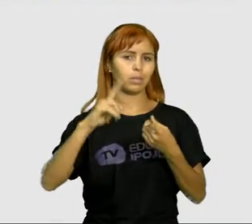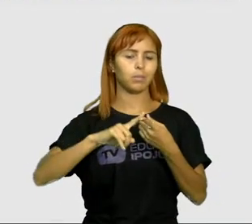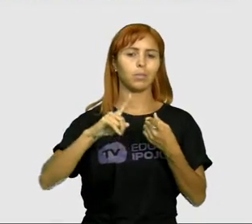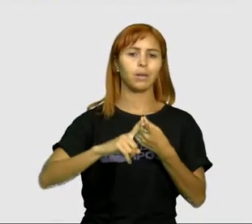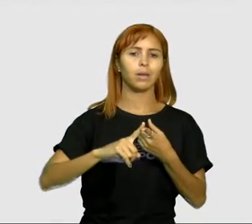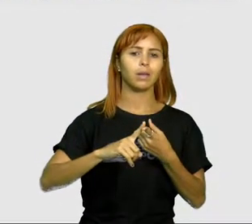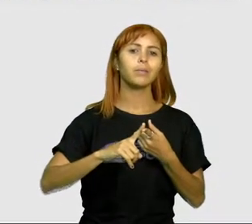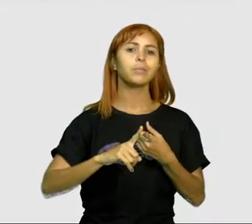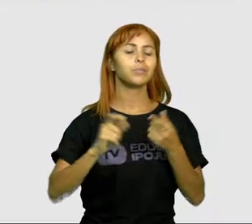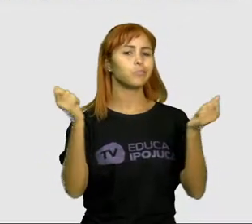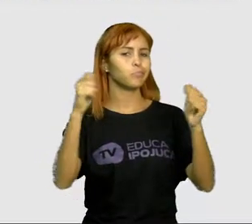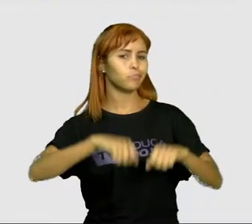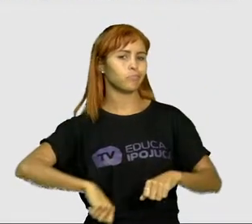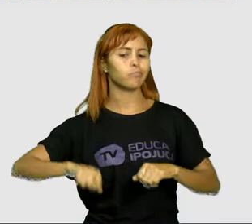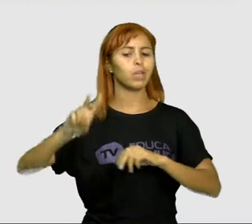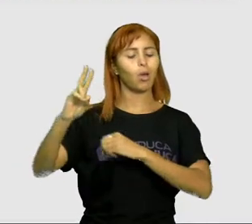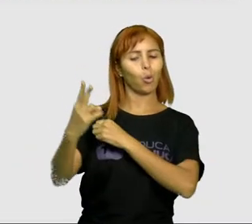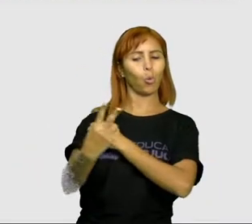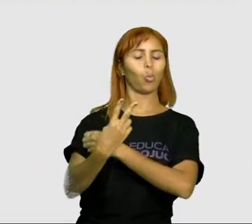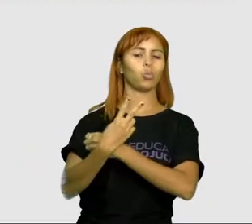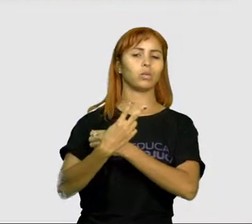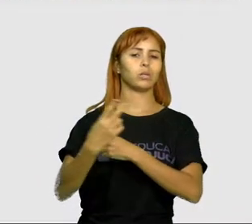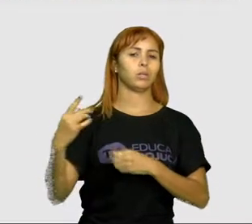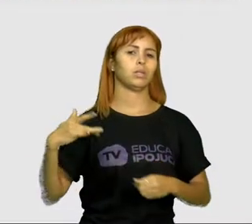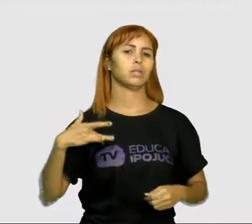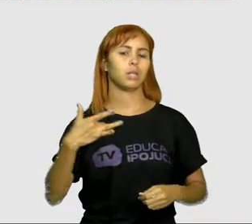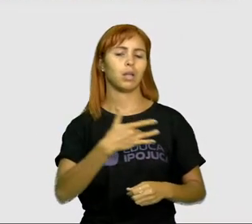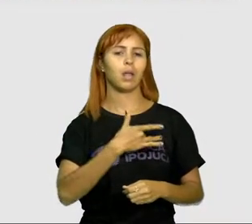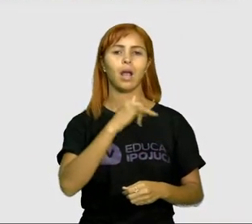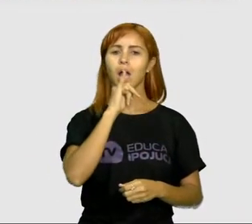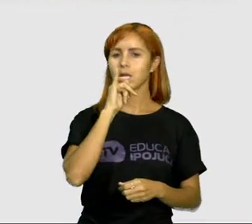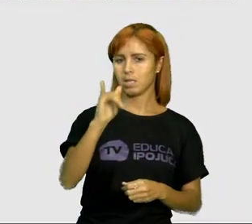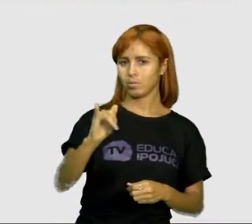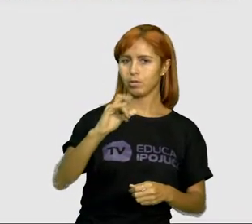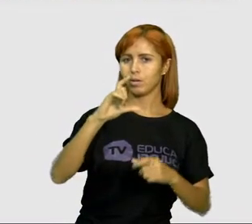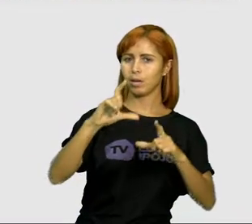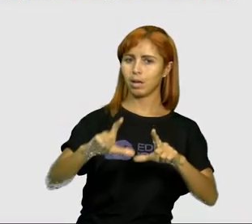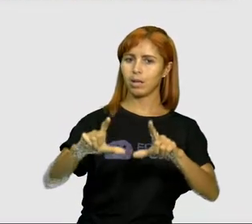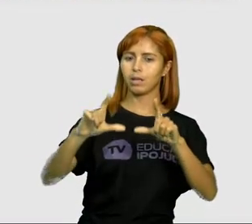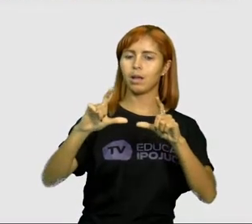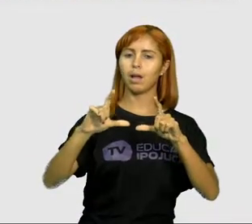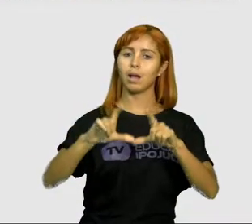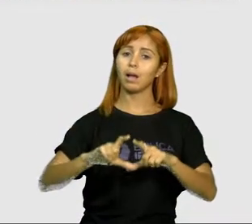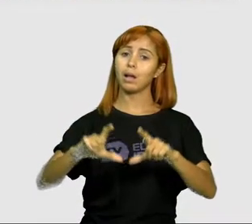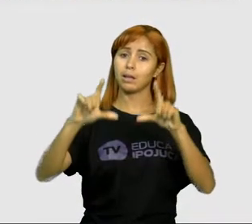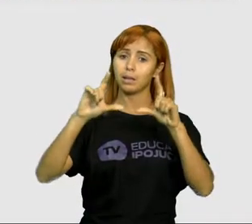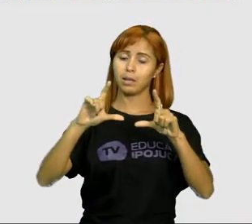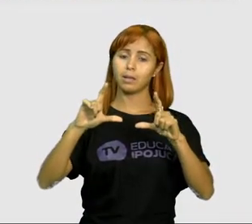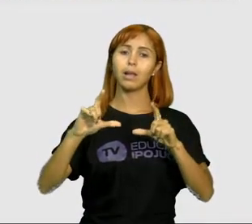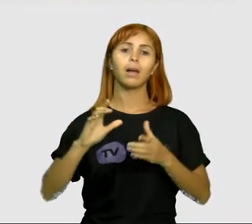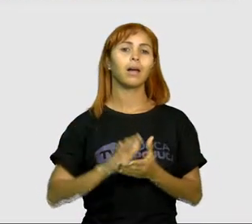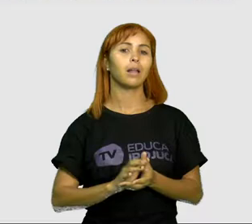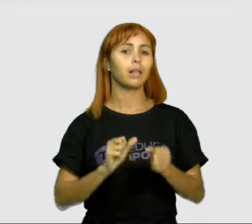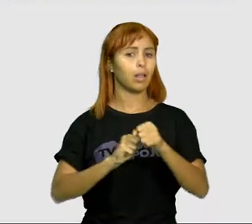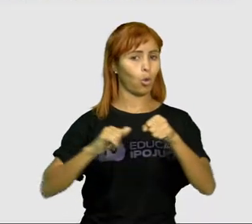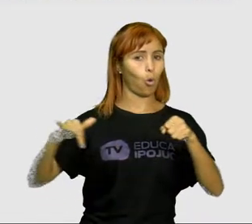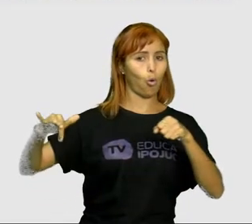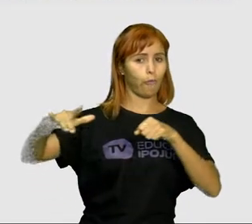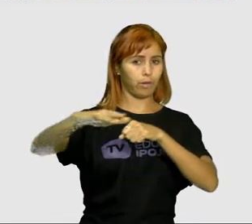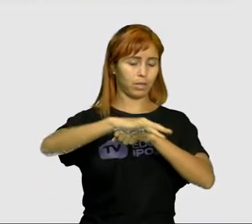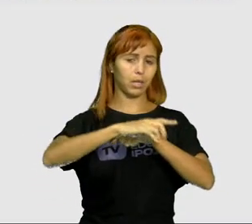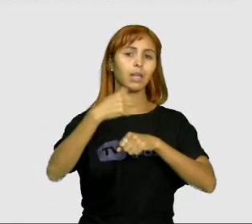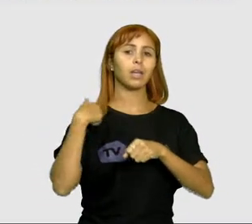prevenção e cuidado da saúde. Um exemplo da Carteira sobre a vacinação da Covid, que a gente teve, né?